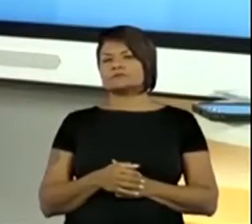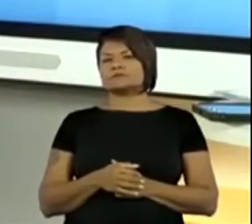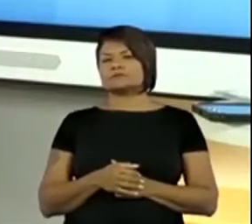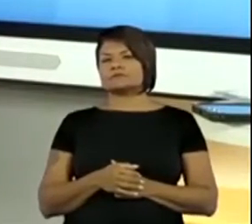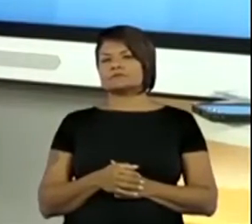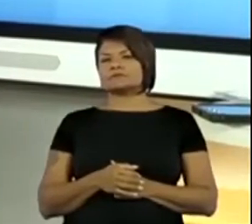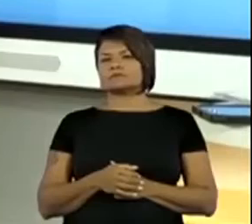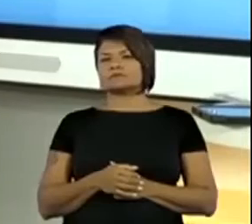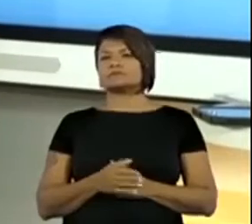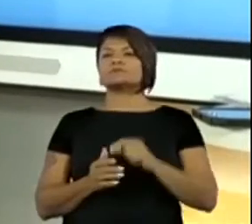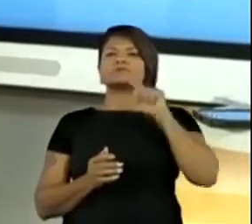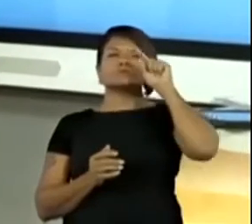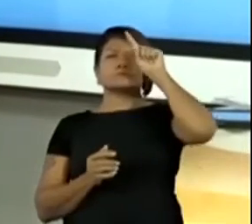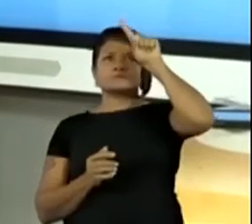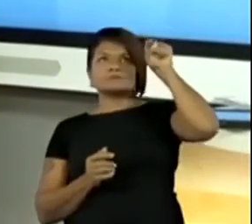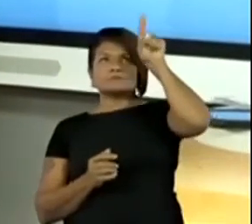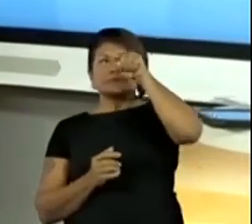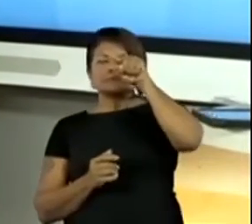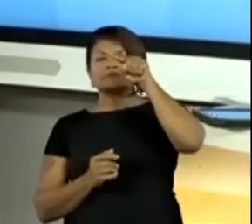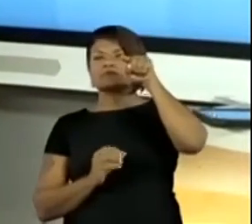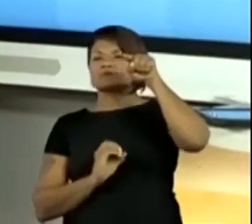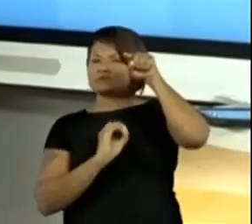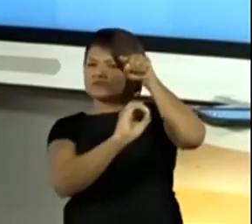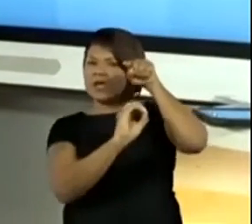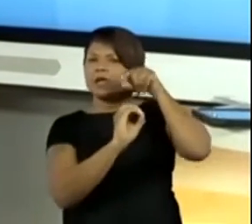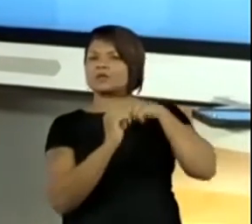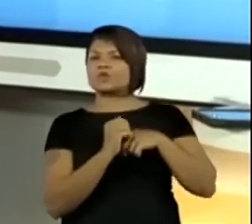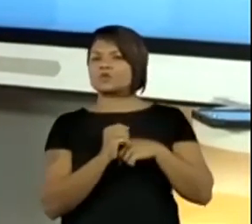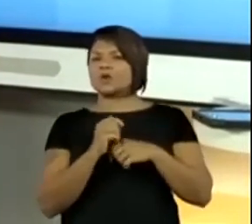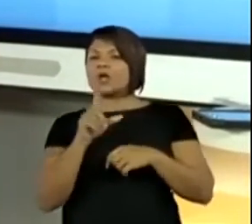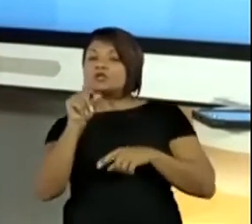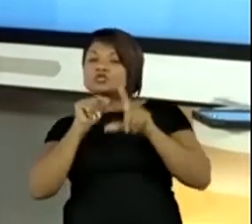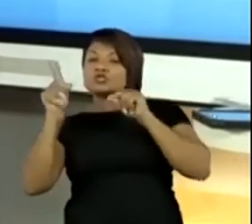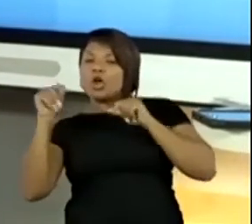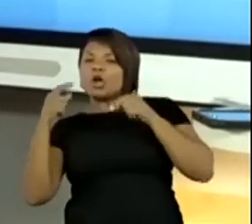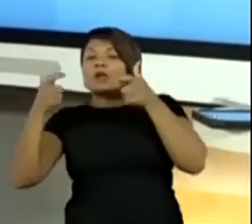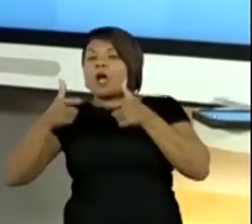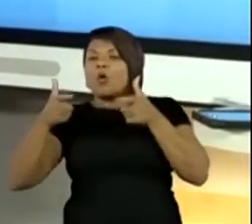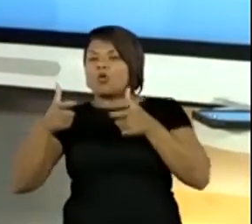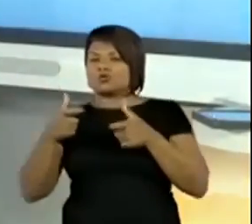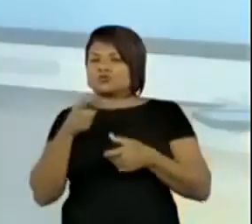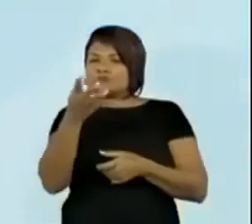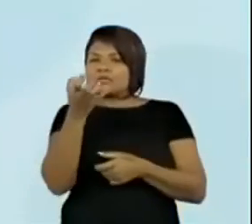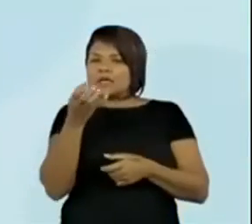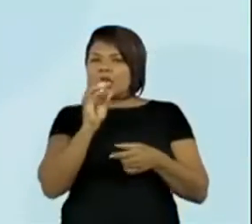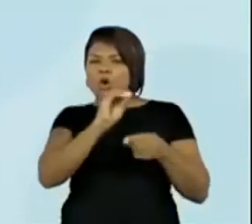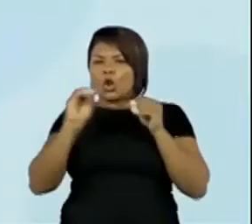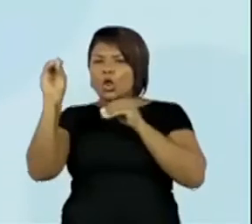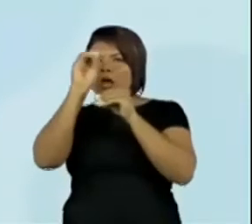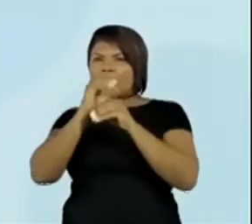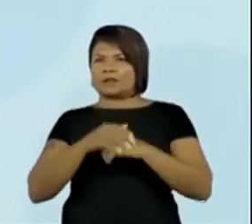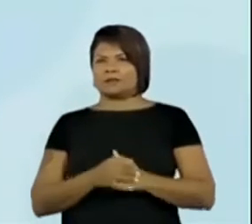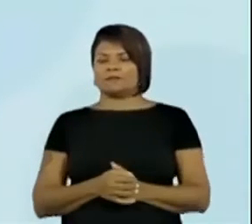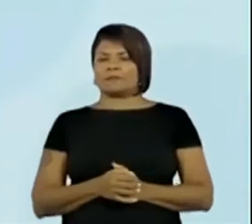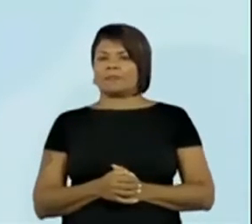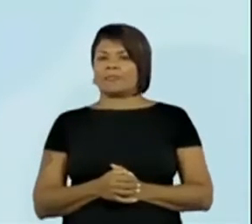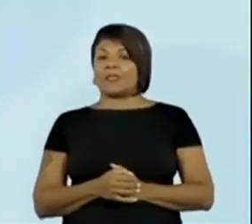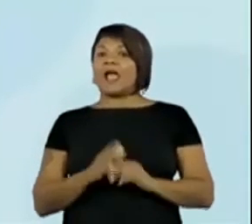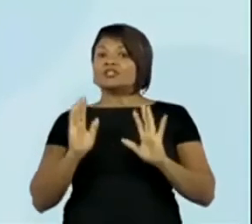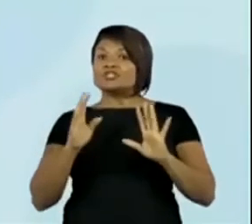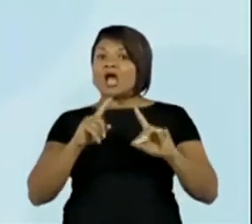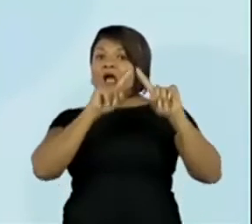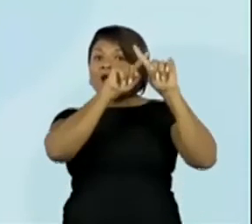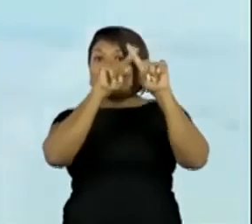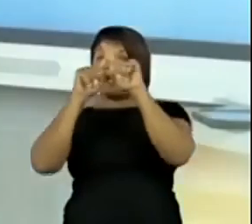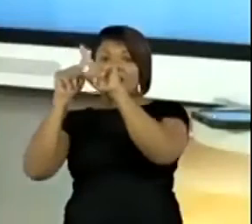A outra eu. Outra... Ah, eu vou... Aqui. Que aí, eu já consigo fechar aqui, né? Mas aí,